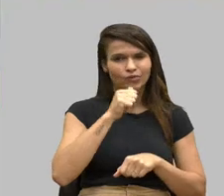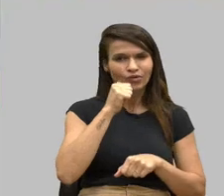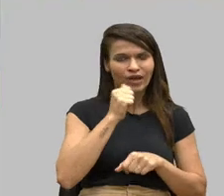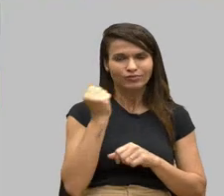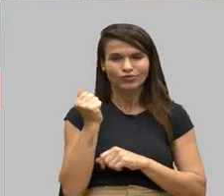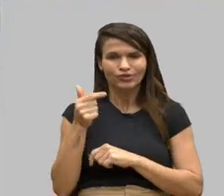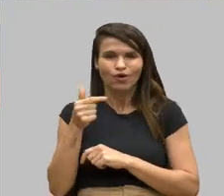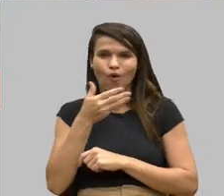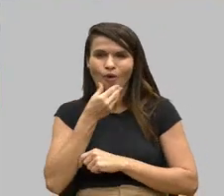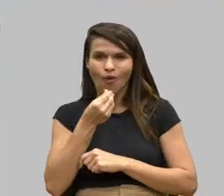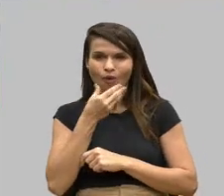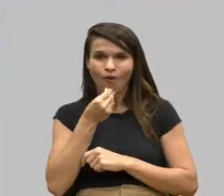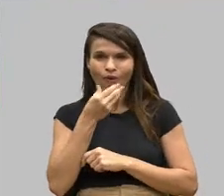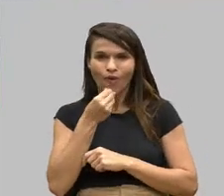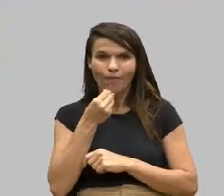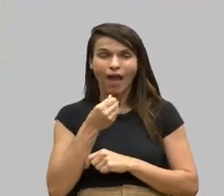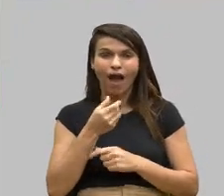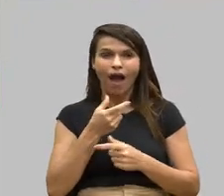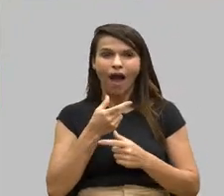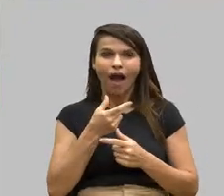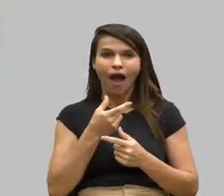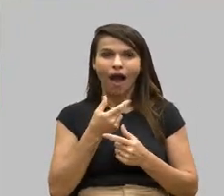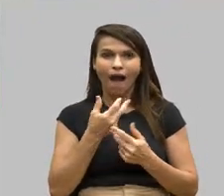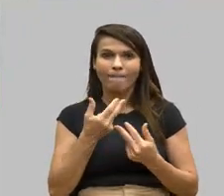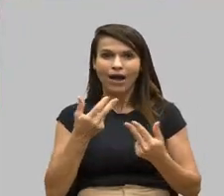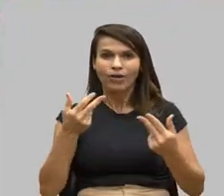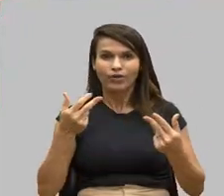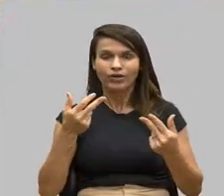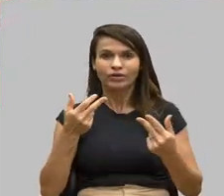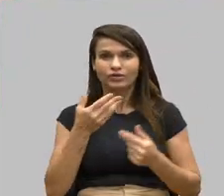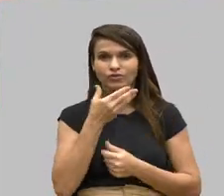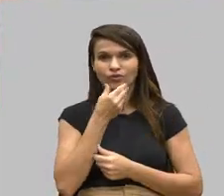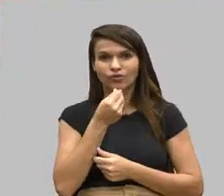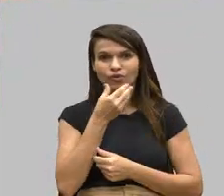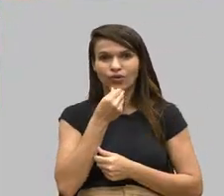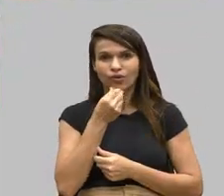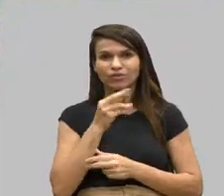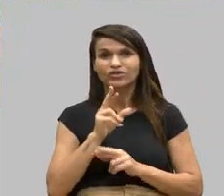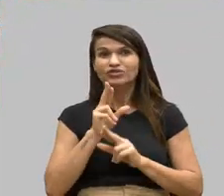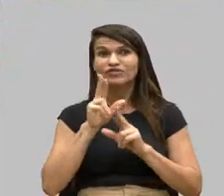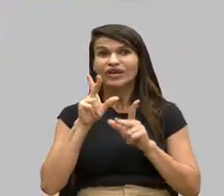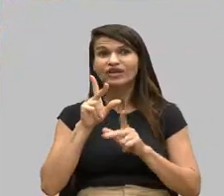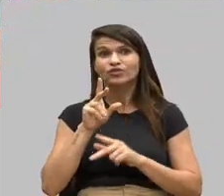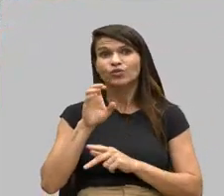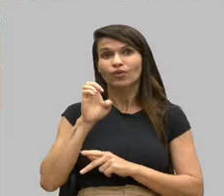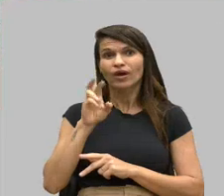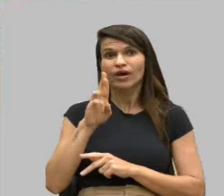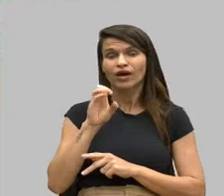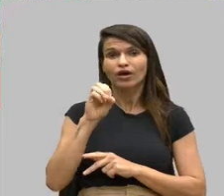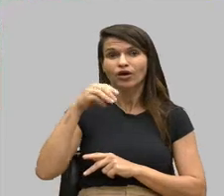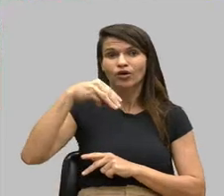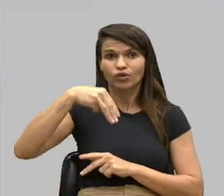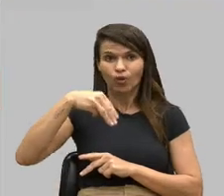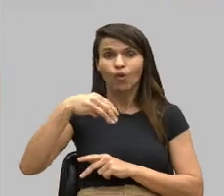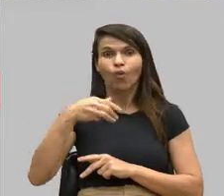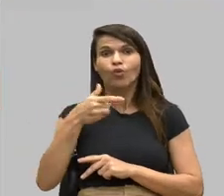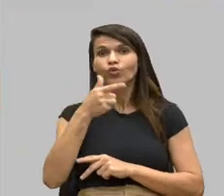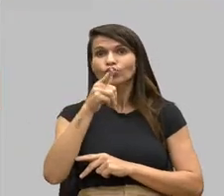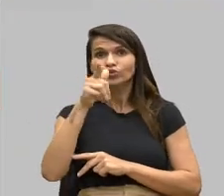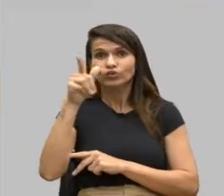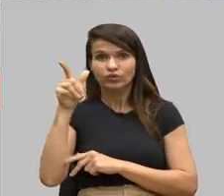maioria deles, com exceção... Como é o nome dele? Do Heron, eu acho. Os outros todos são